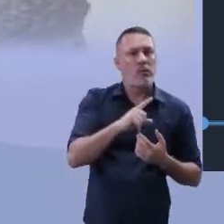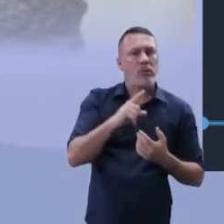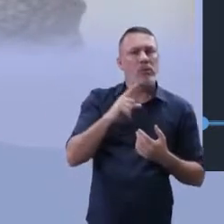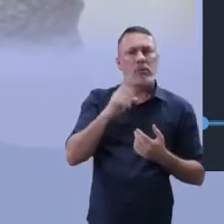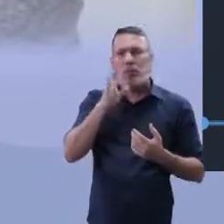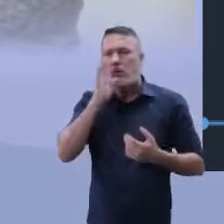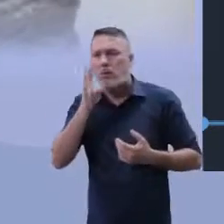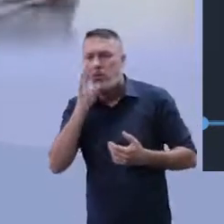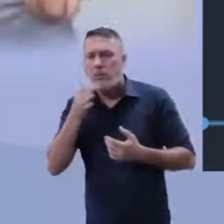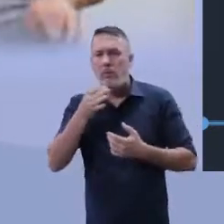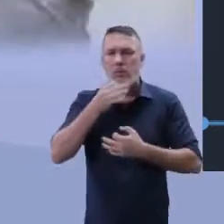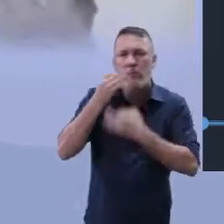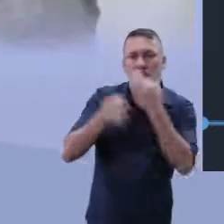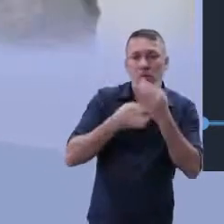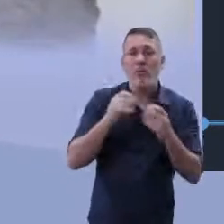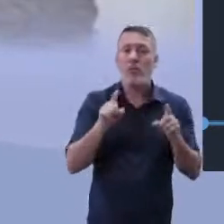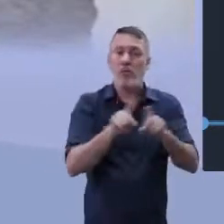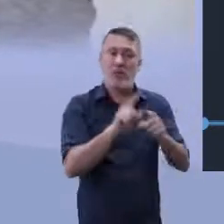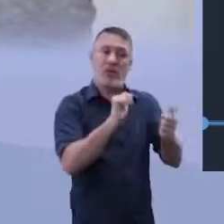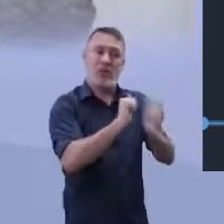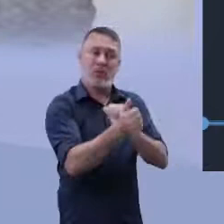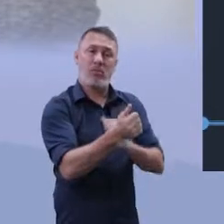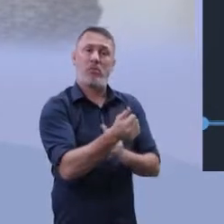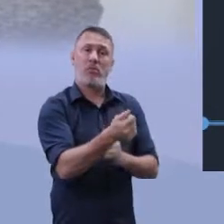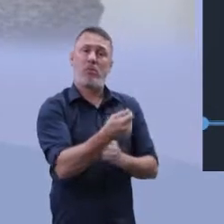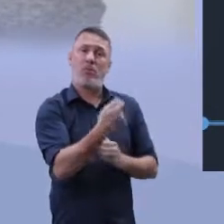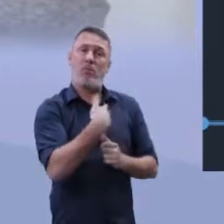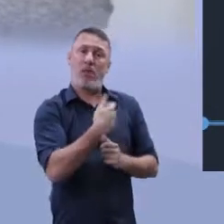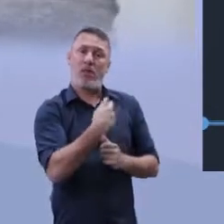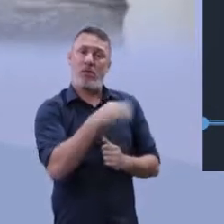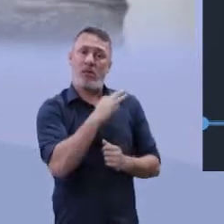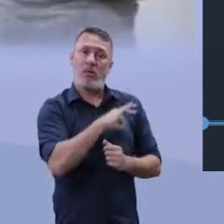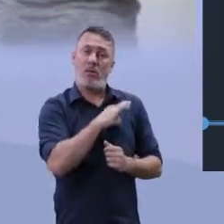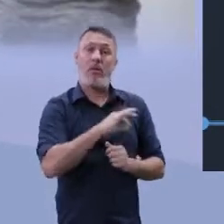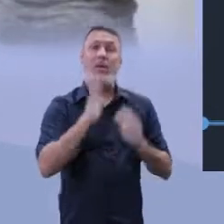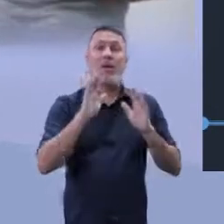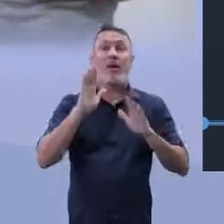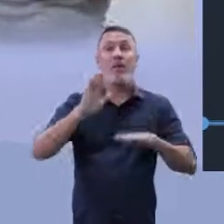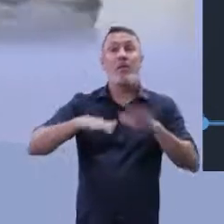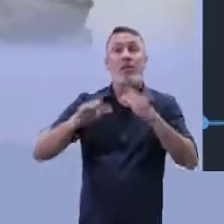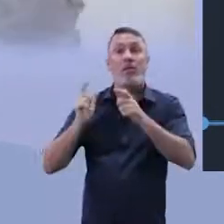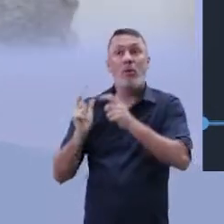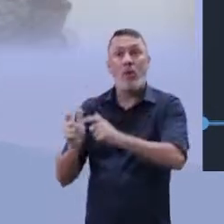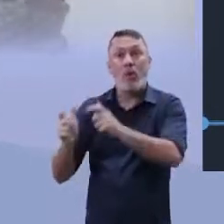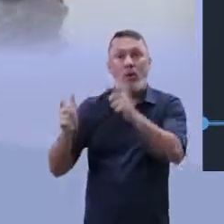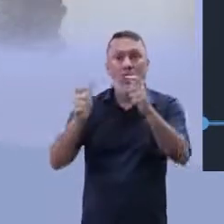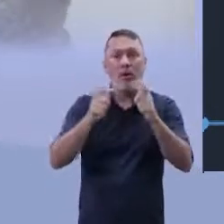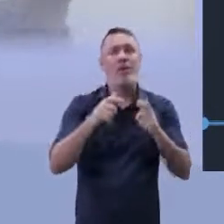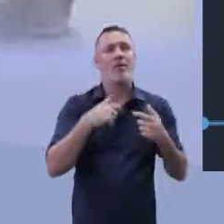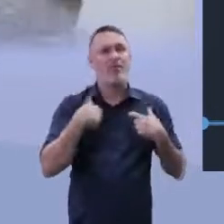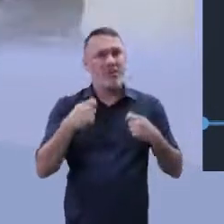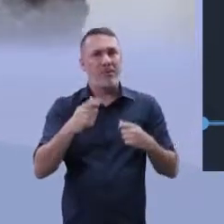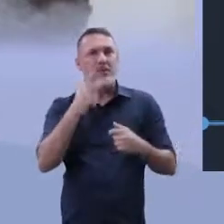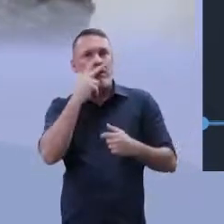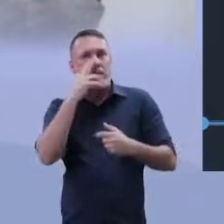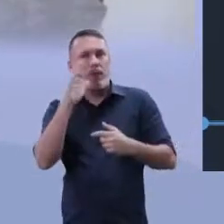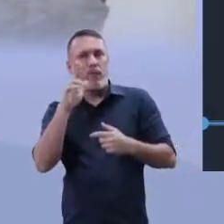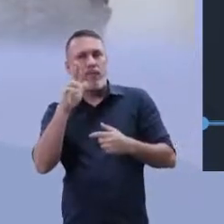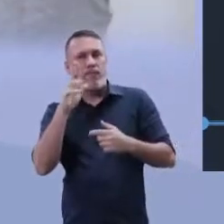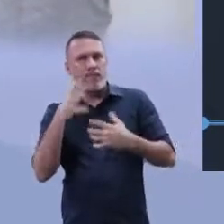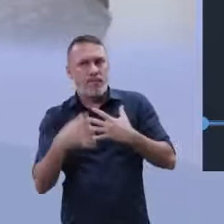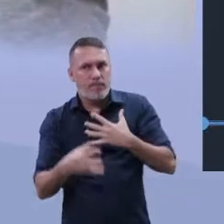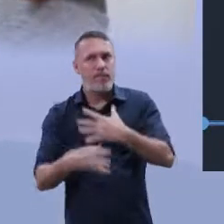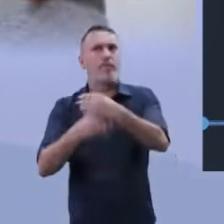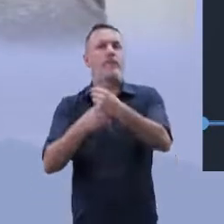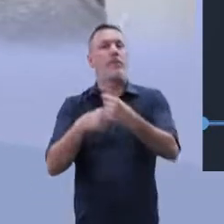crítico, às vezes pode trazer o próprio sustento. Mas dependendo da comunidade, eu preciso empatizar, eu